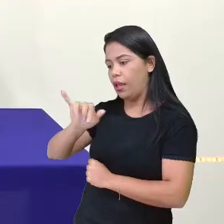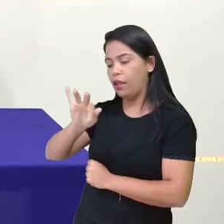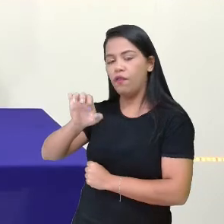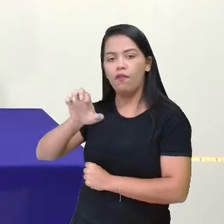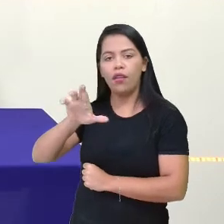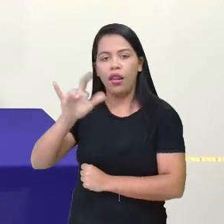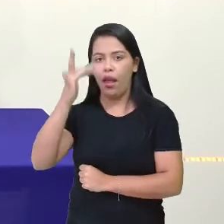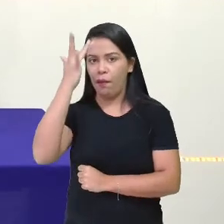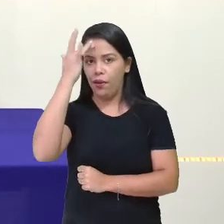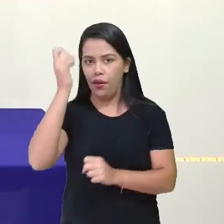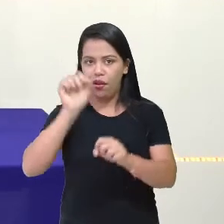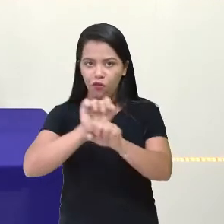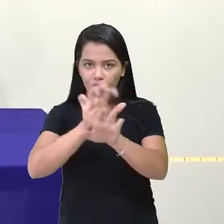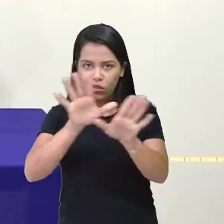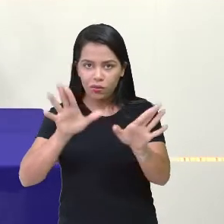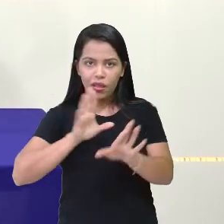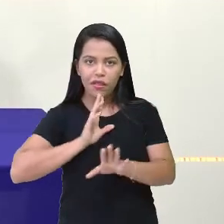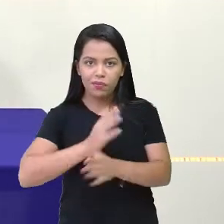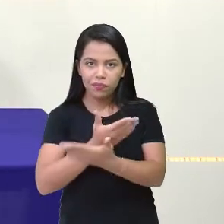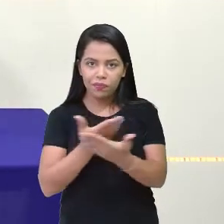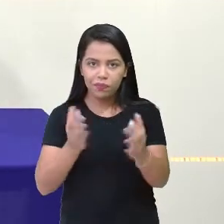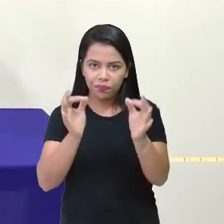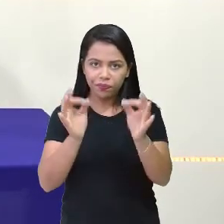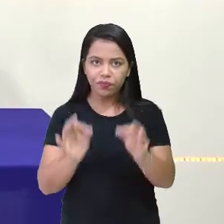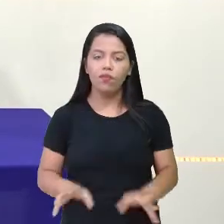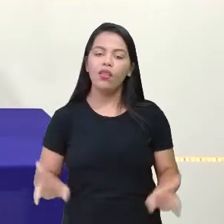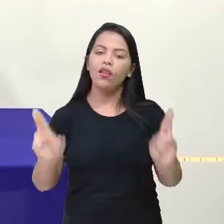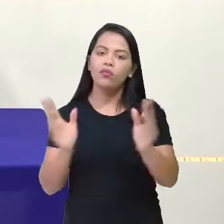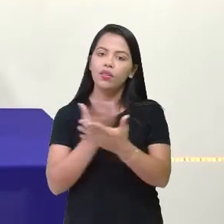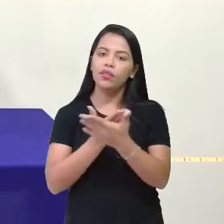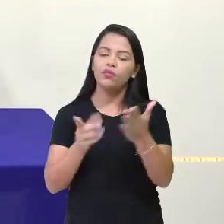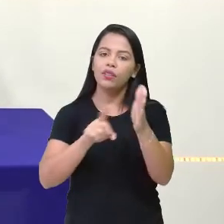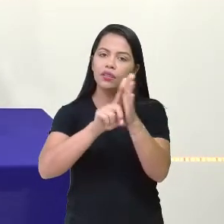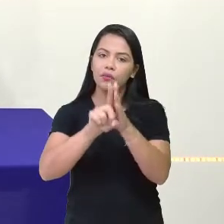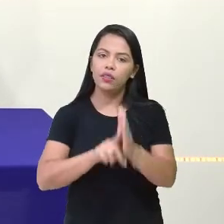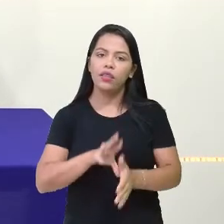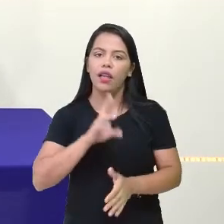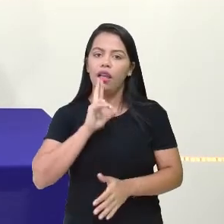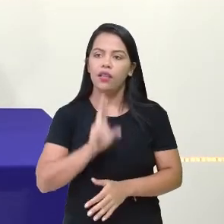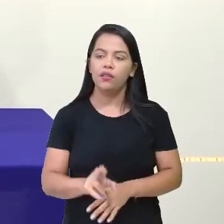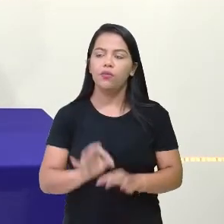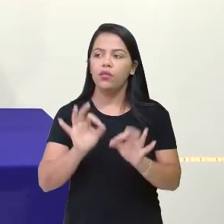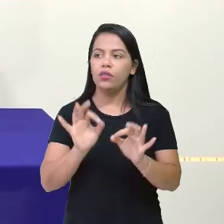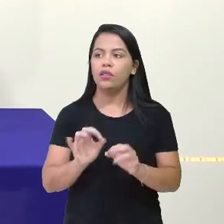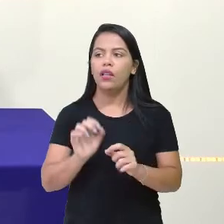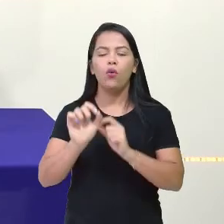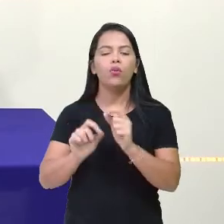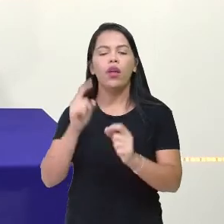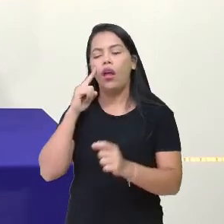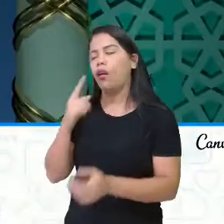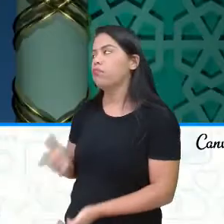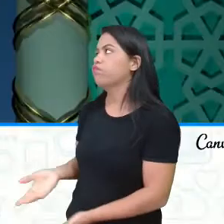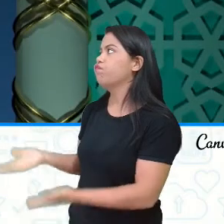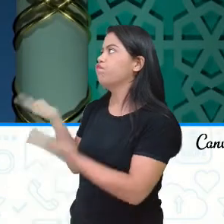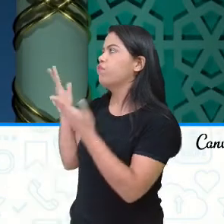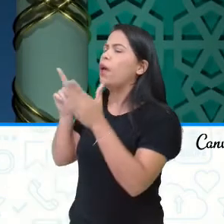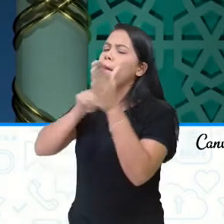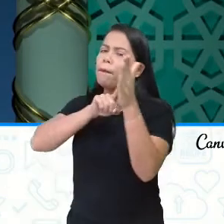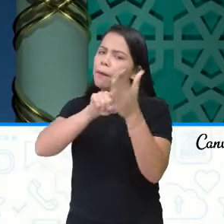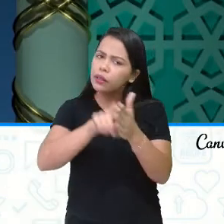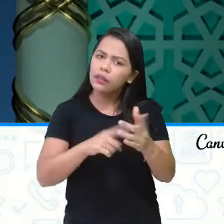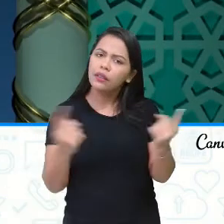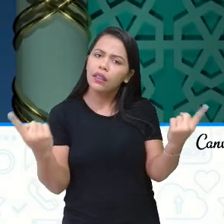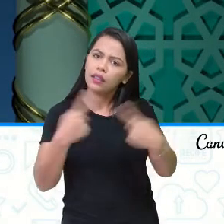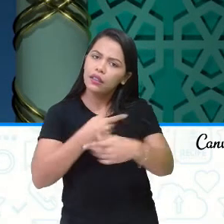eu vou esclarecer essa dúvida, tá? Sim, eu espero que vocês pesquisem e respondam, tá? O que é indústria perlífera?